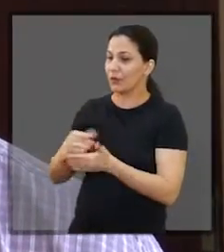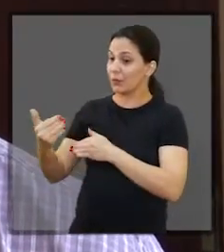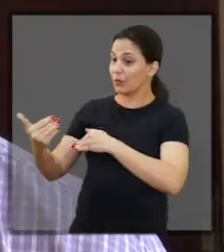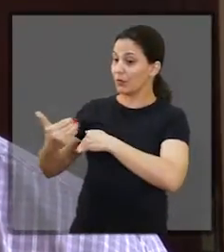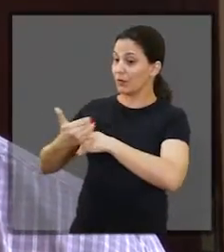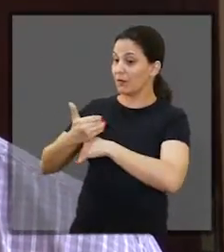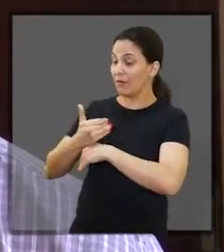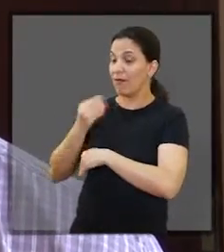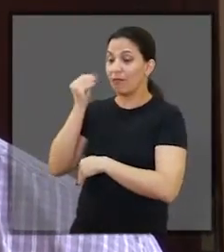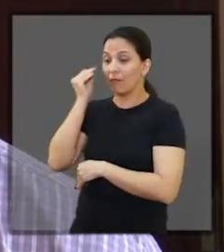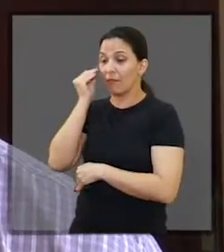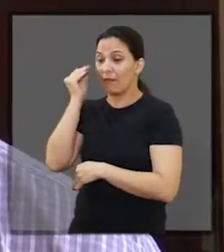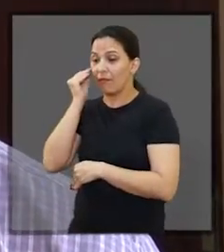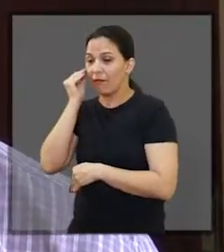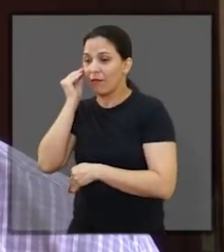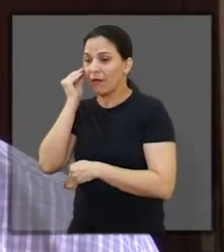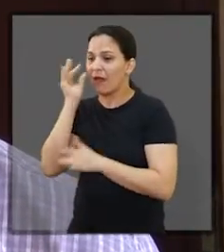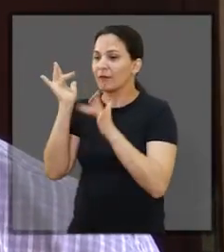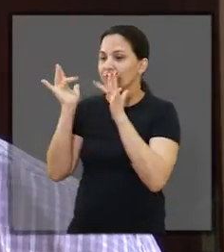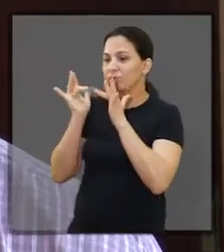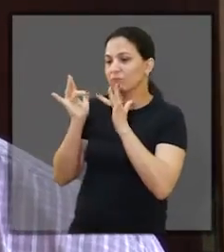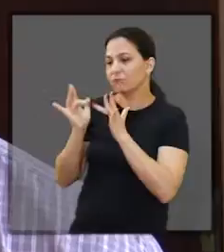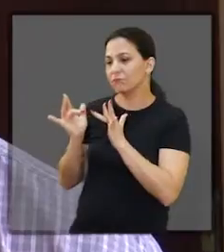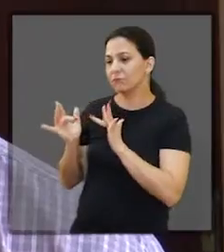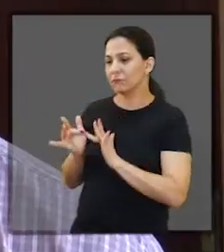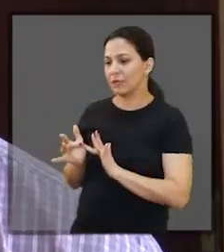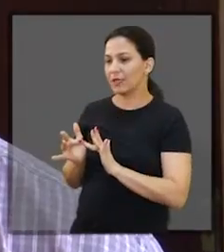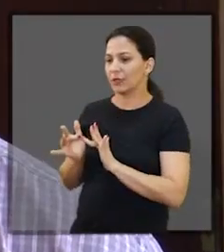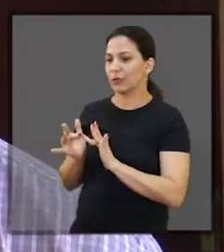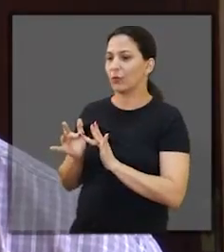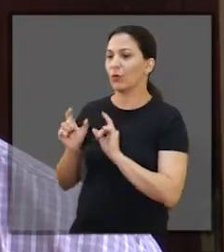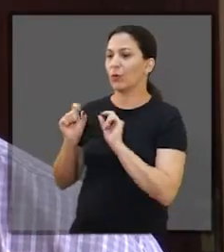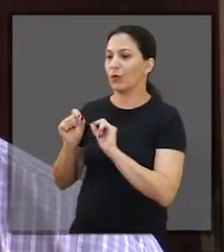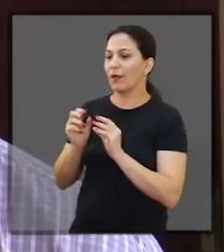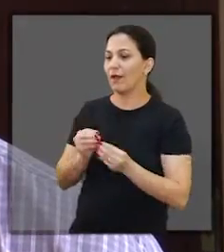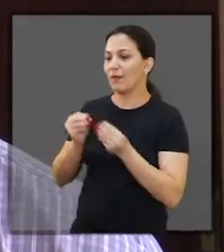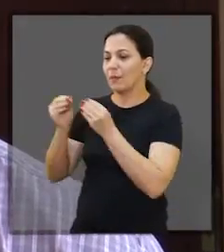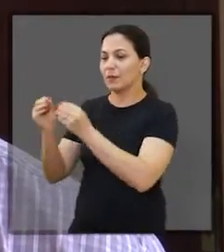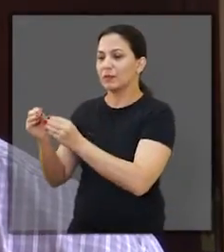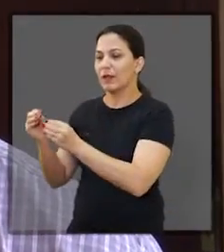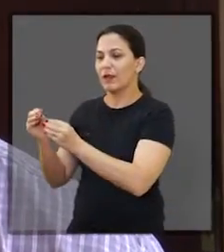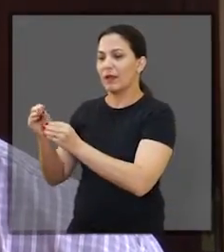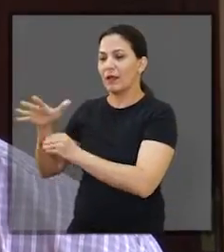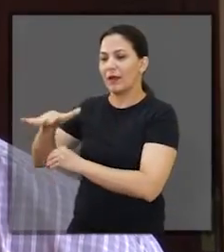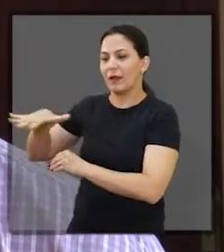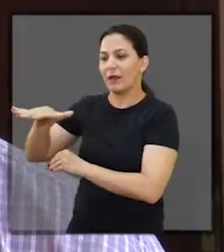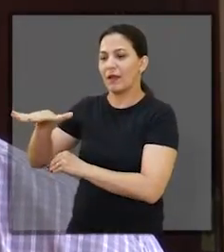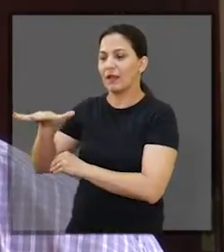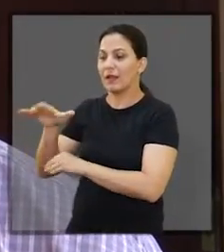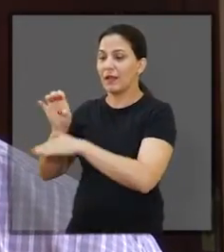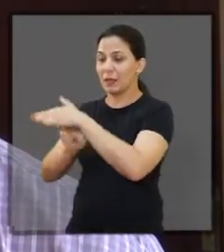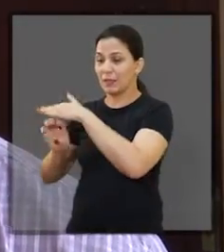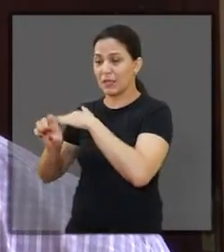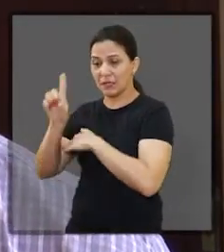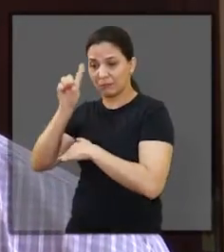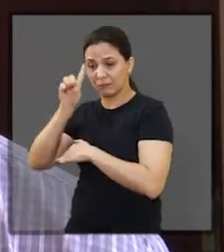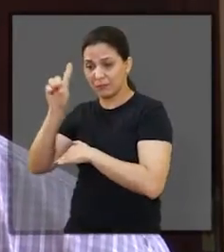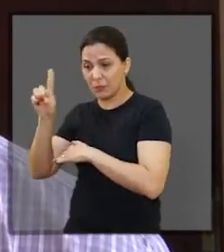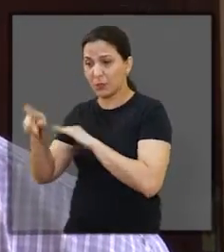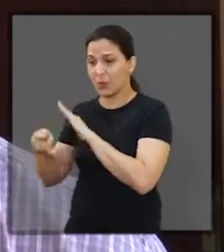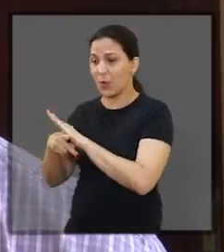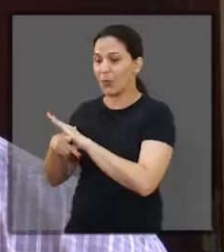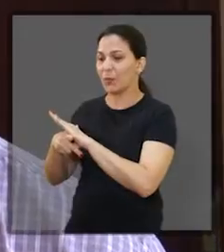nos fazer uma visita buscando estabelecer proximidade, para que ele possa levar aos